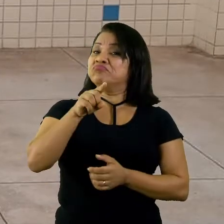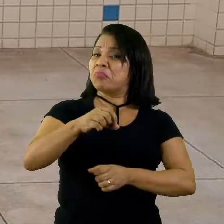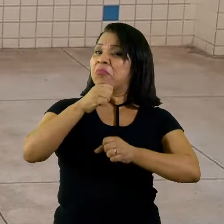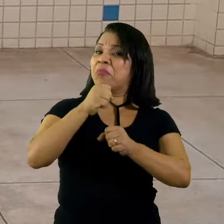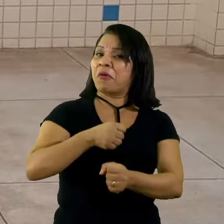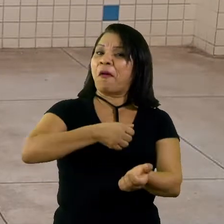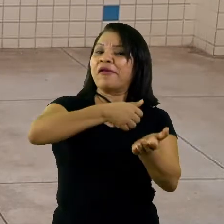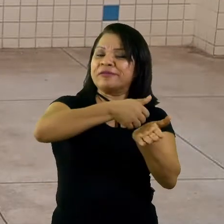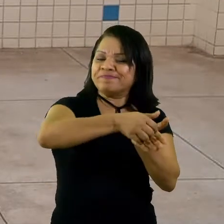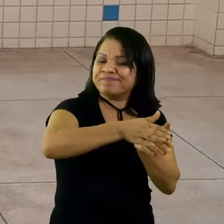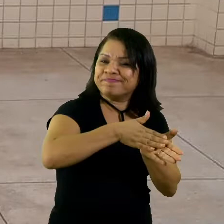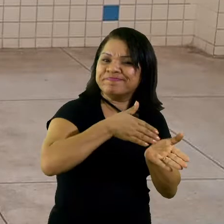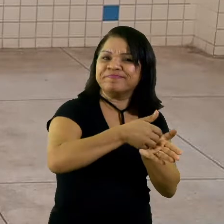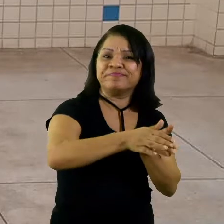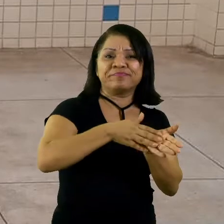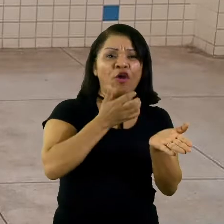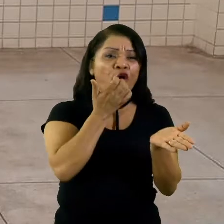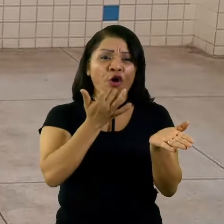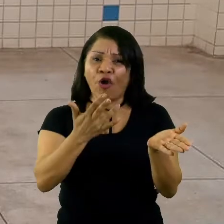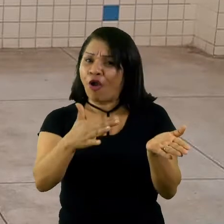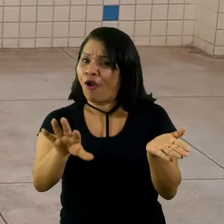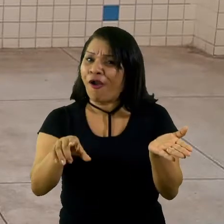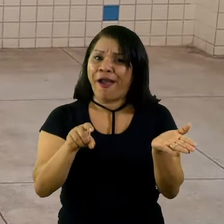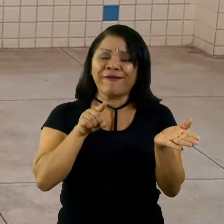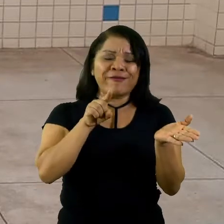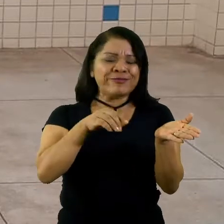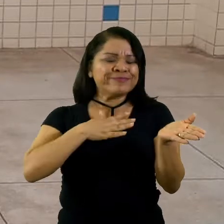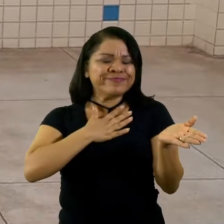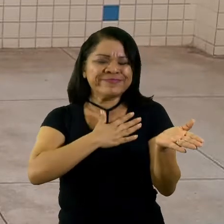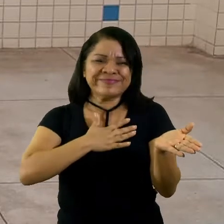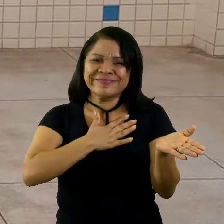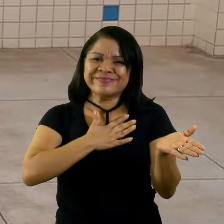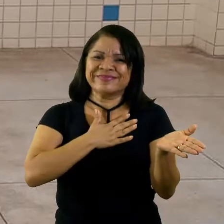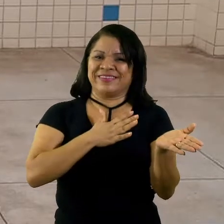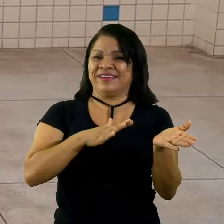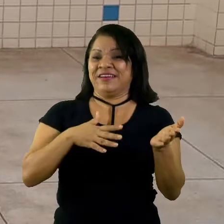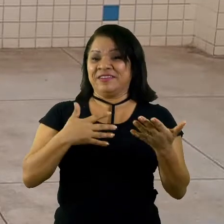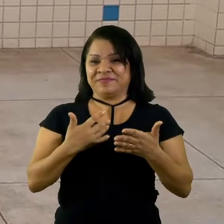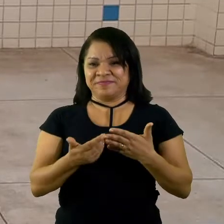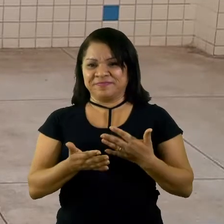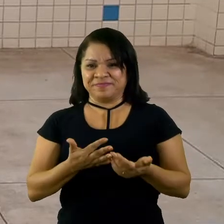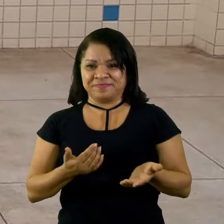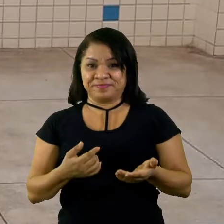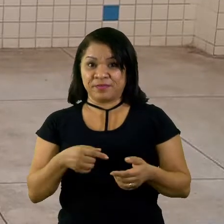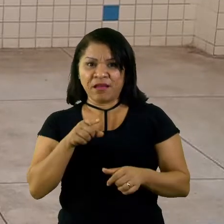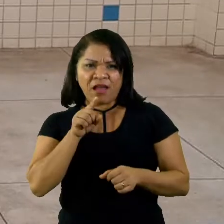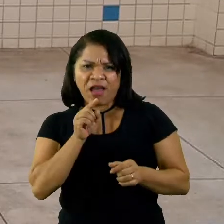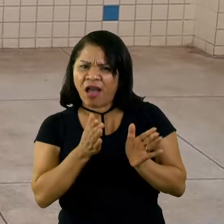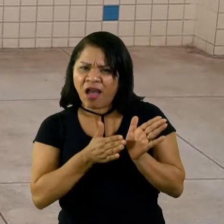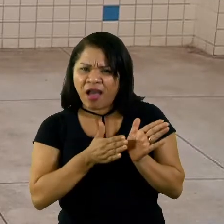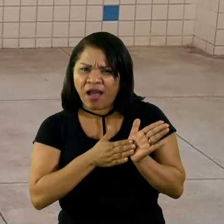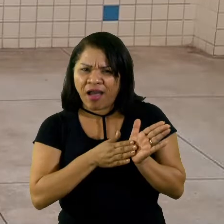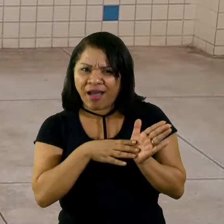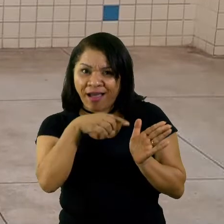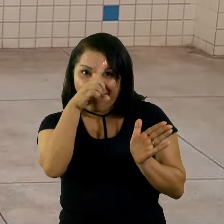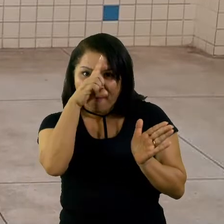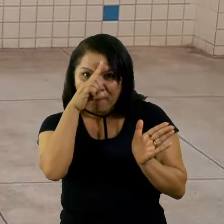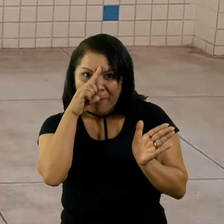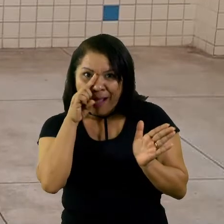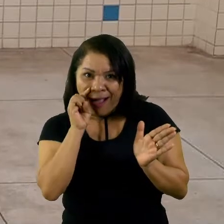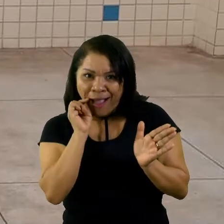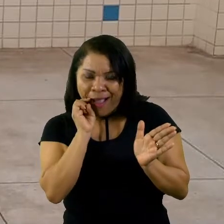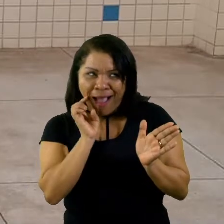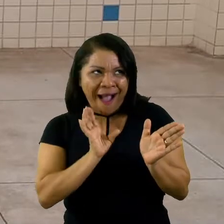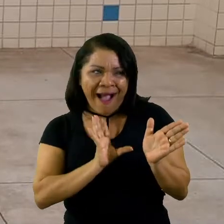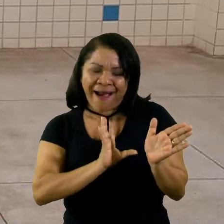duas partes da cor que você quiser. E essa? Amarela? Eu amo amarelo. E